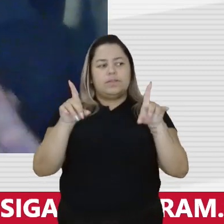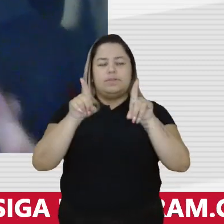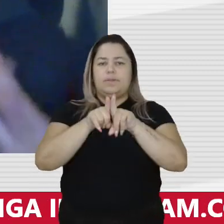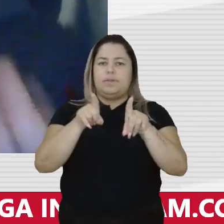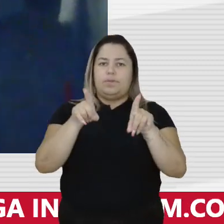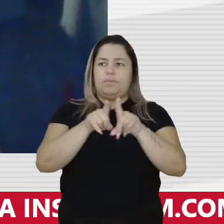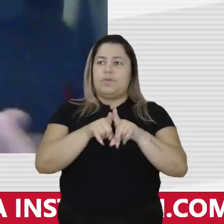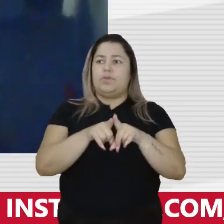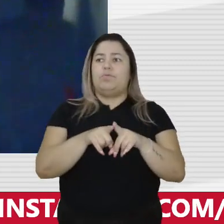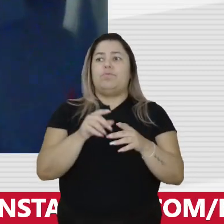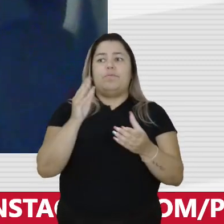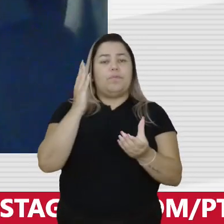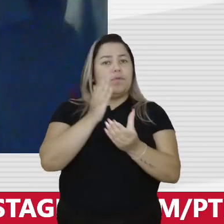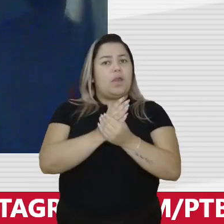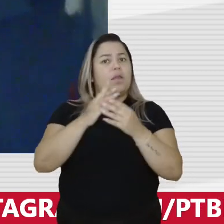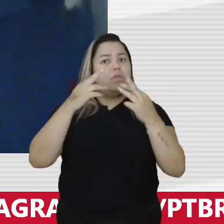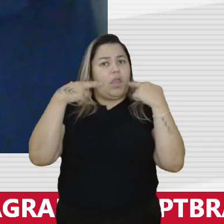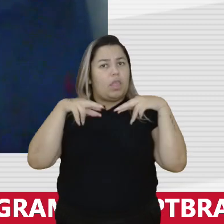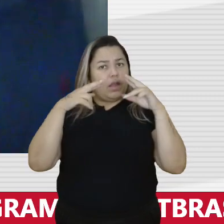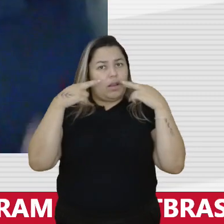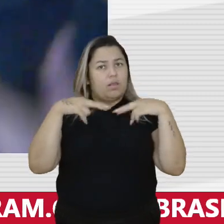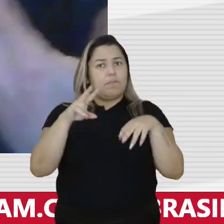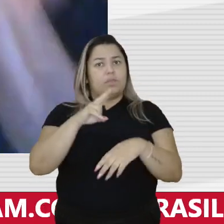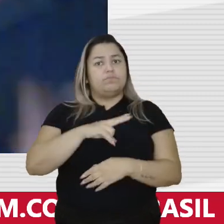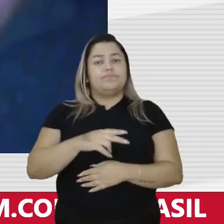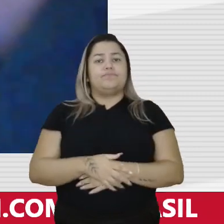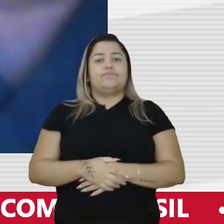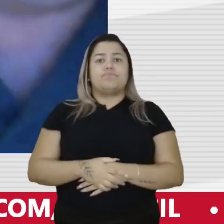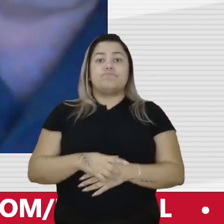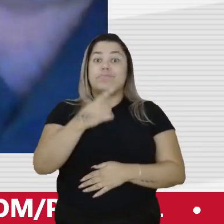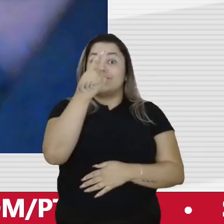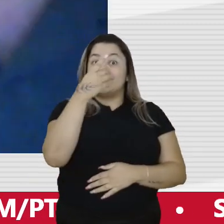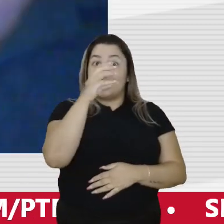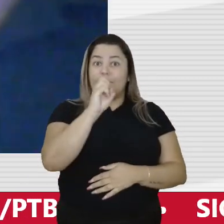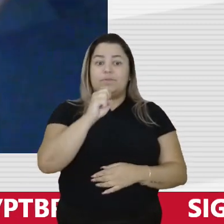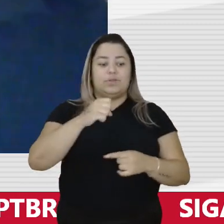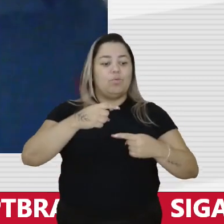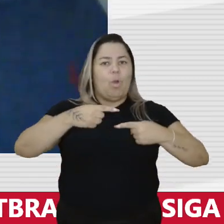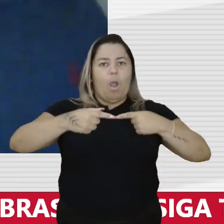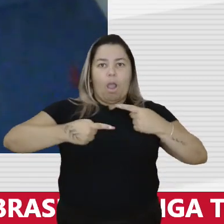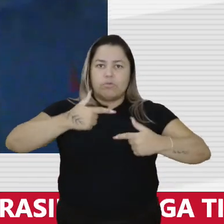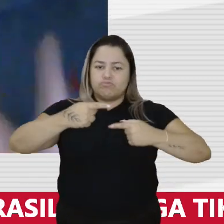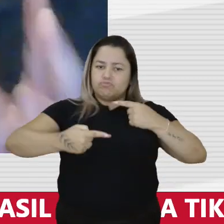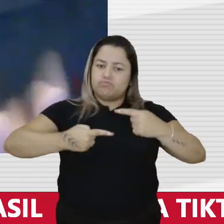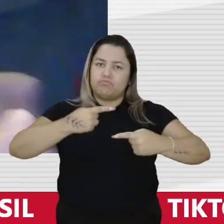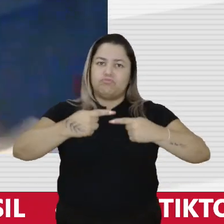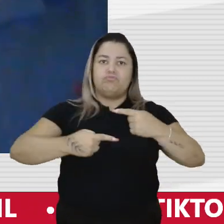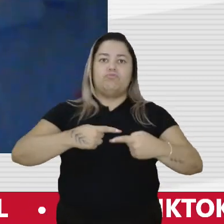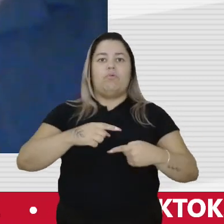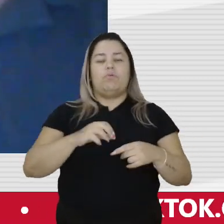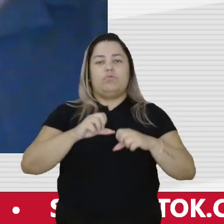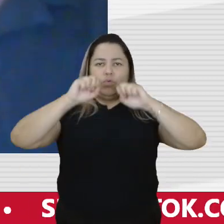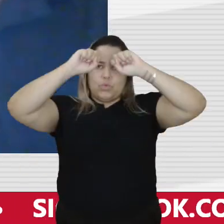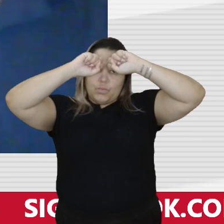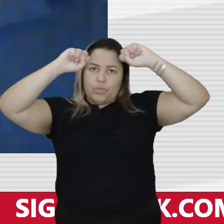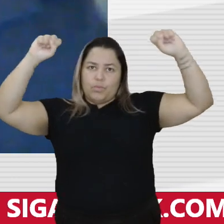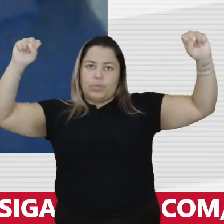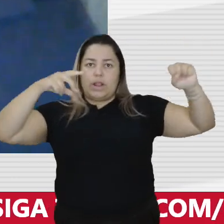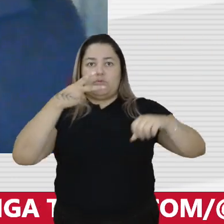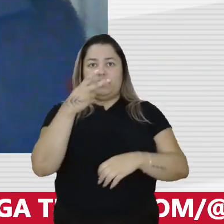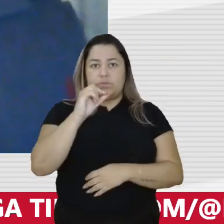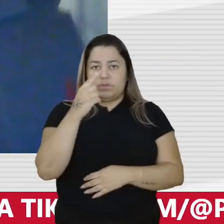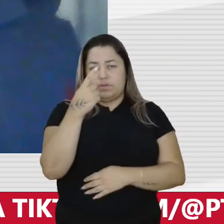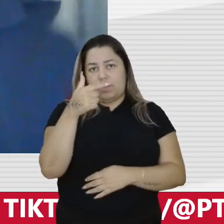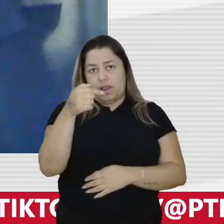em um processo chamado reclamação e tivemos mais 10 anos de luta no Supremo para, em 2017, a